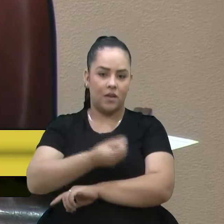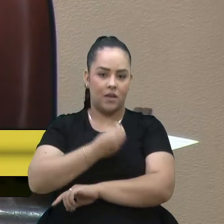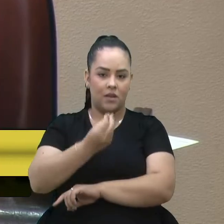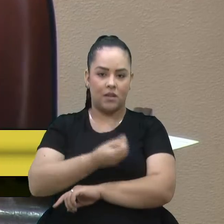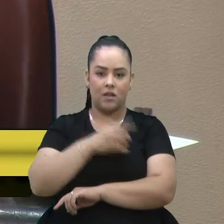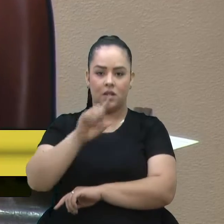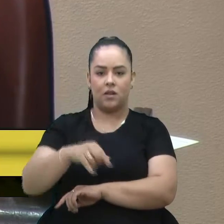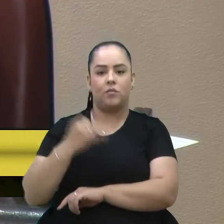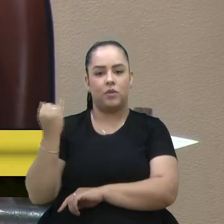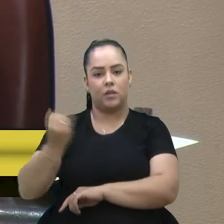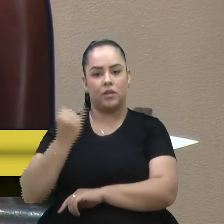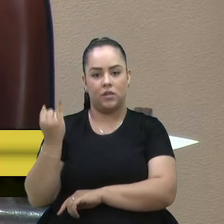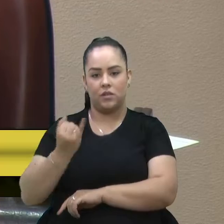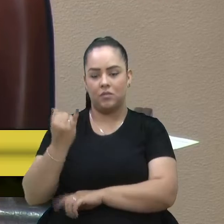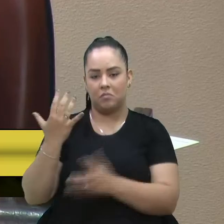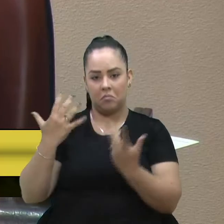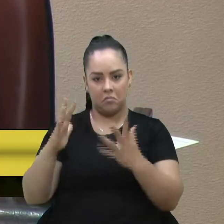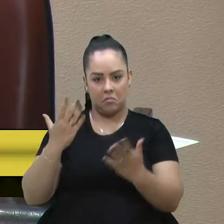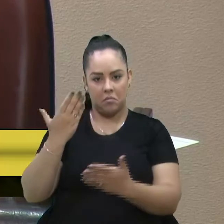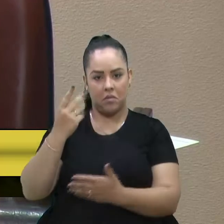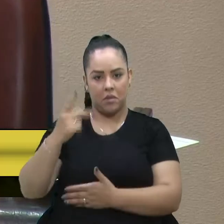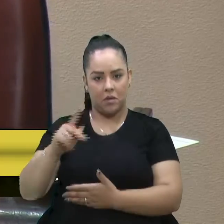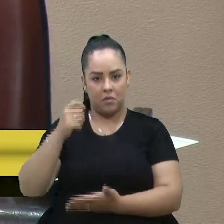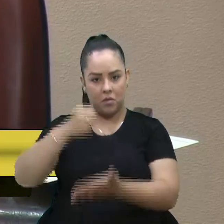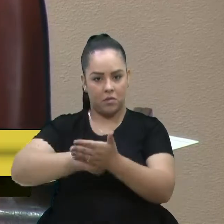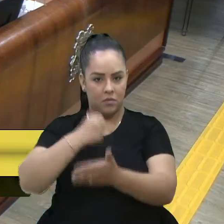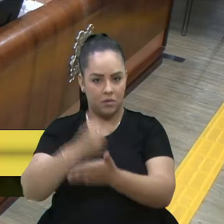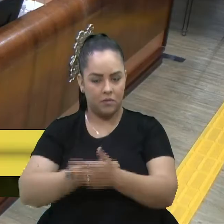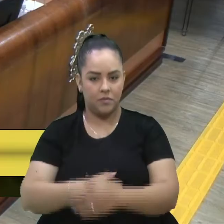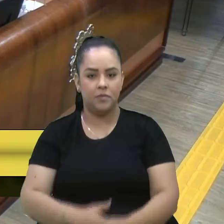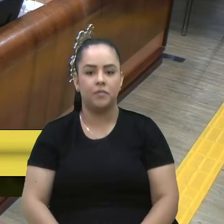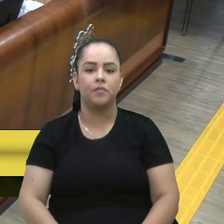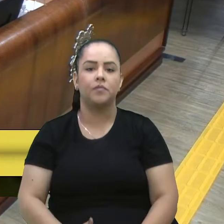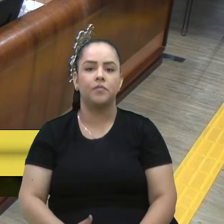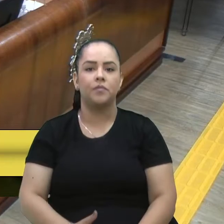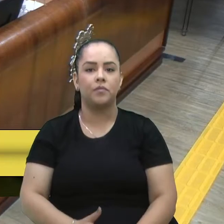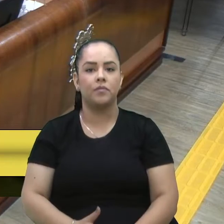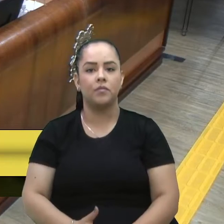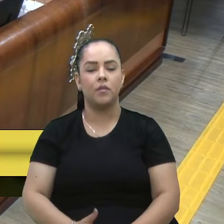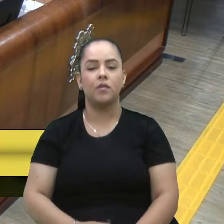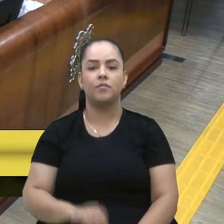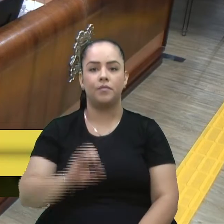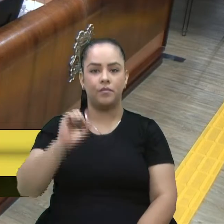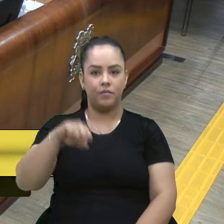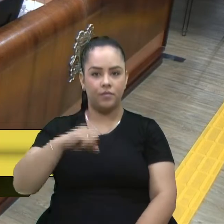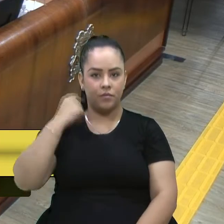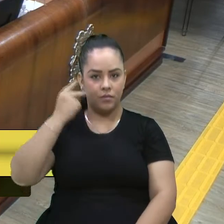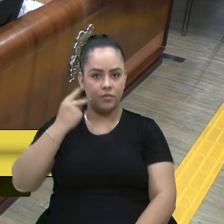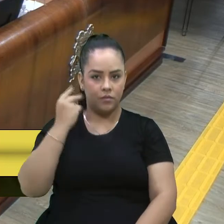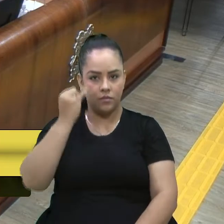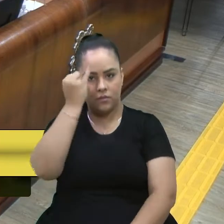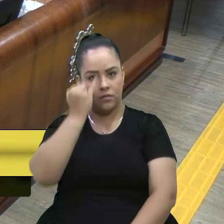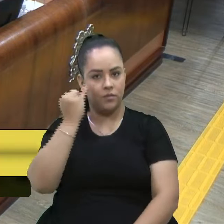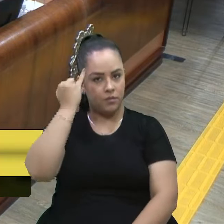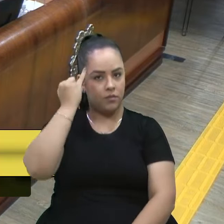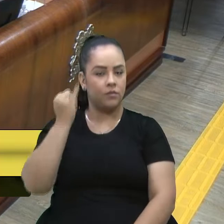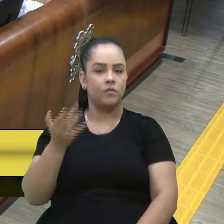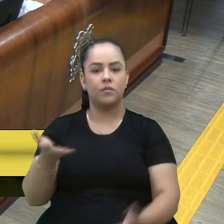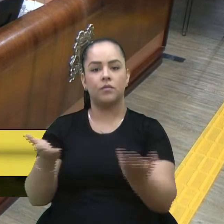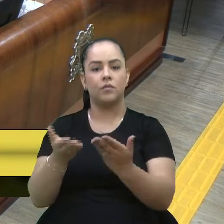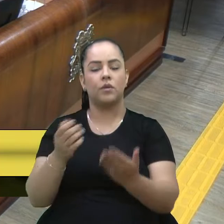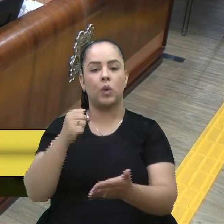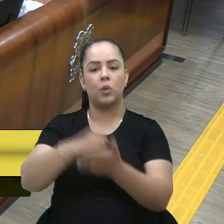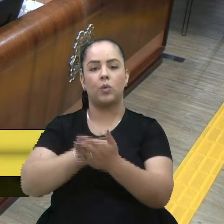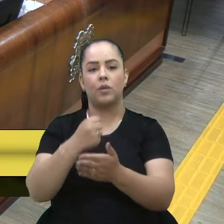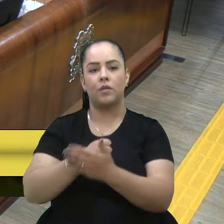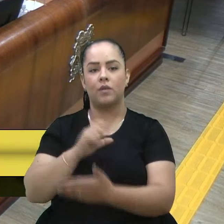importância. Parabéns pela sua luta. Inclusive, vereador Dambroz, com agora essa luta ali que, se Deus quiser, vai se